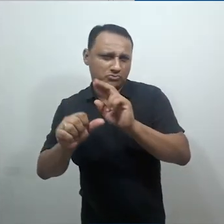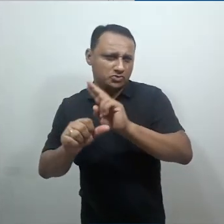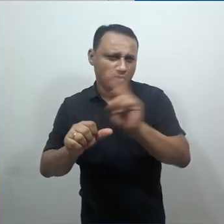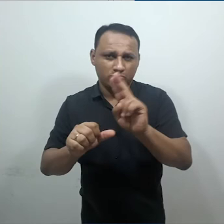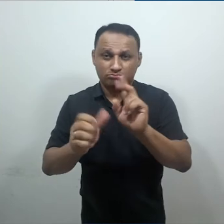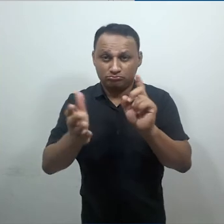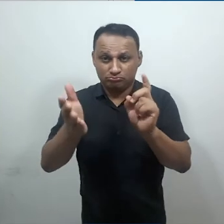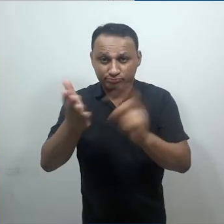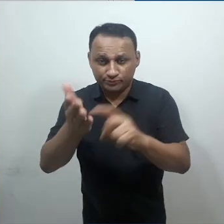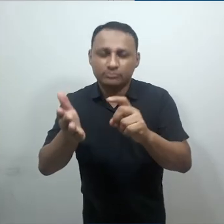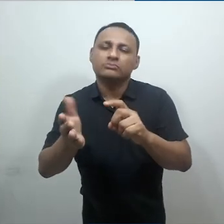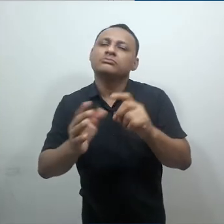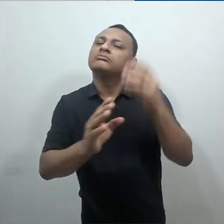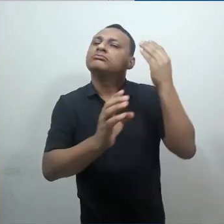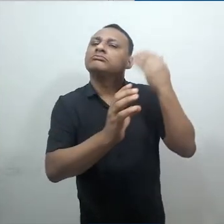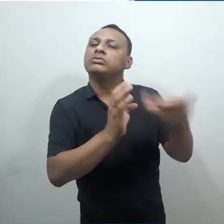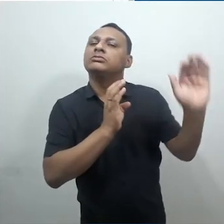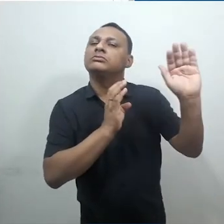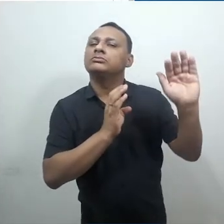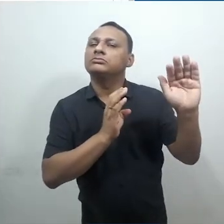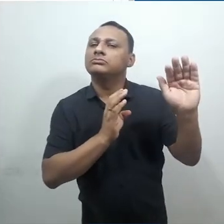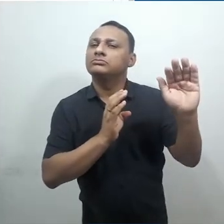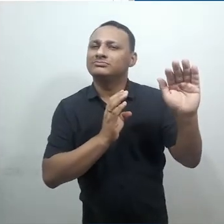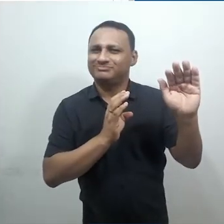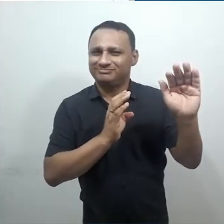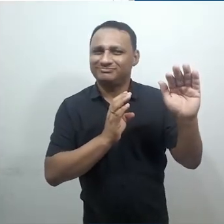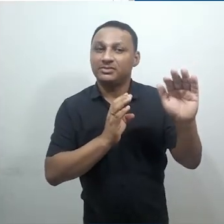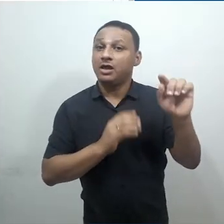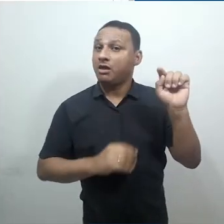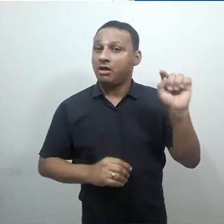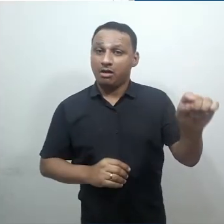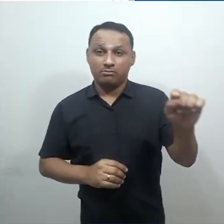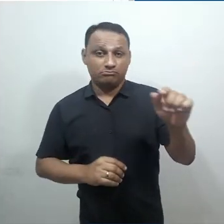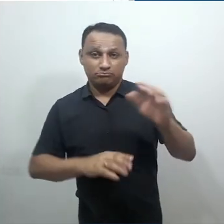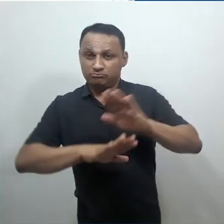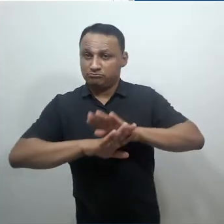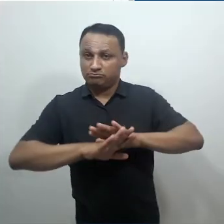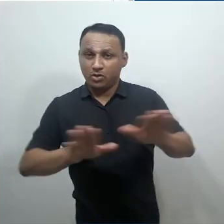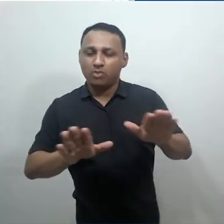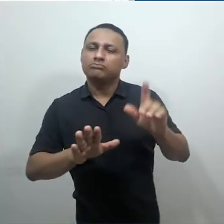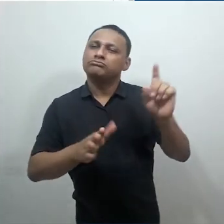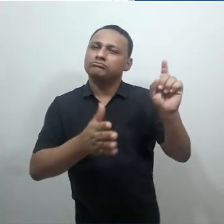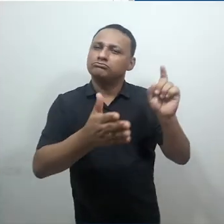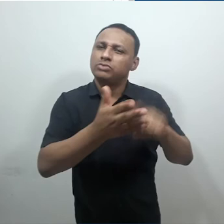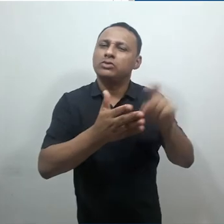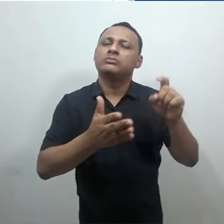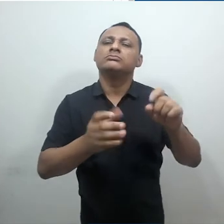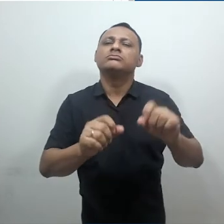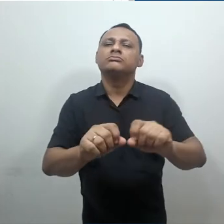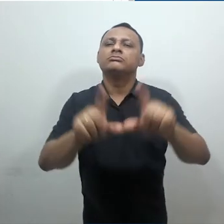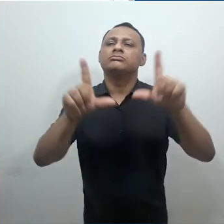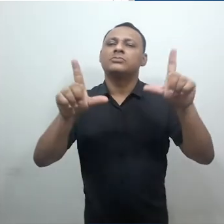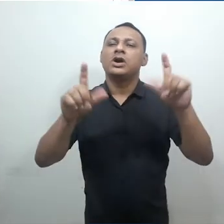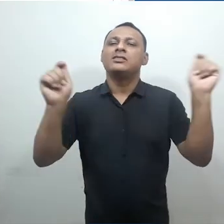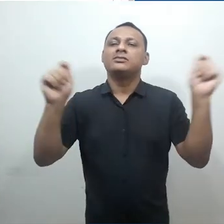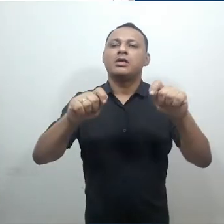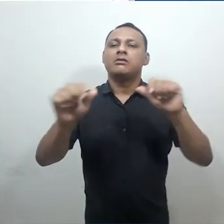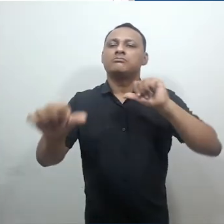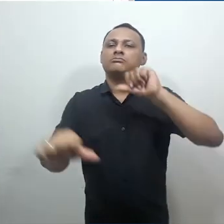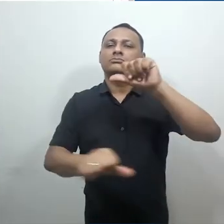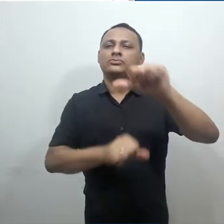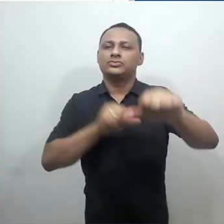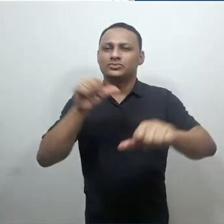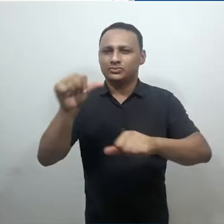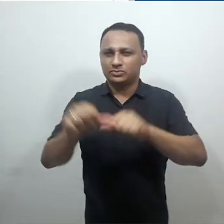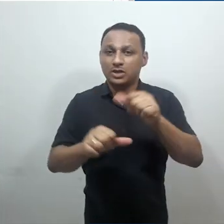E clicamos sobre enviar arquivo. O arquivo foi enviado. Podemos clicar agora em salvar